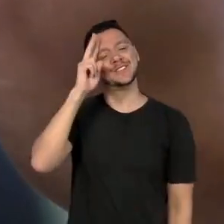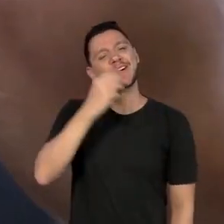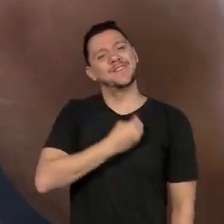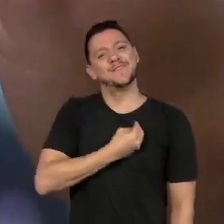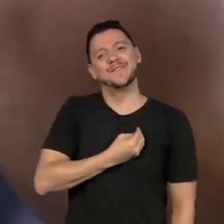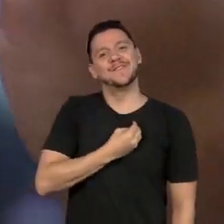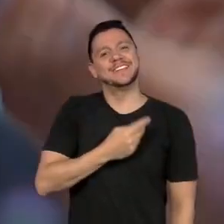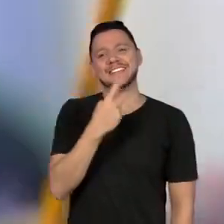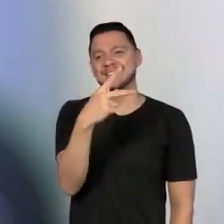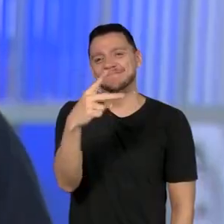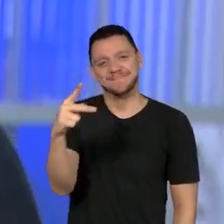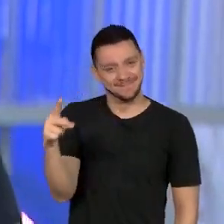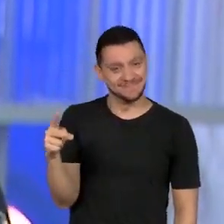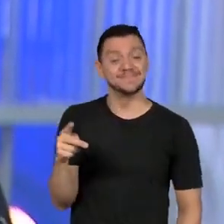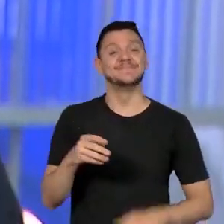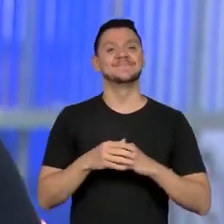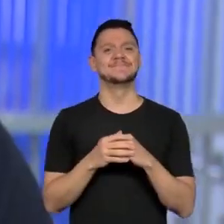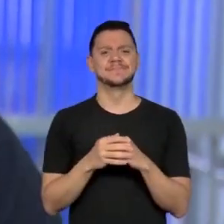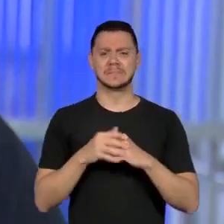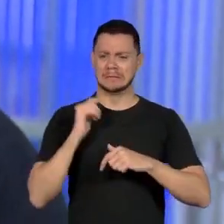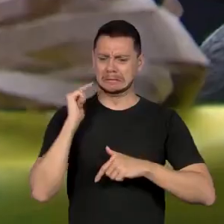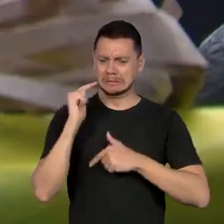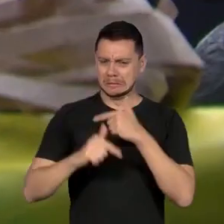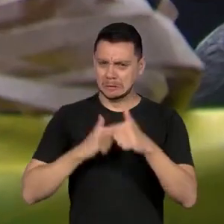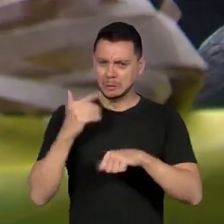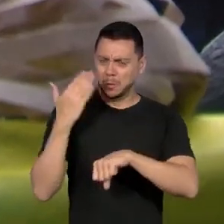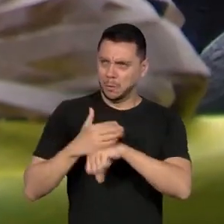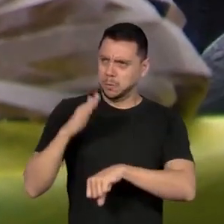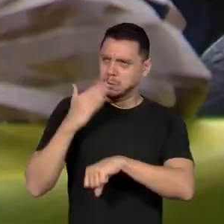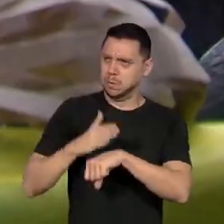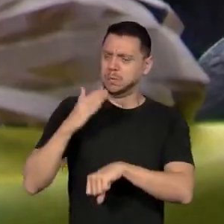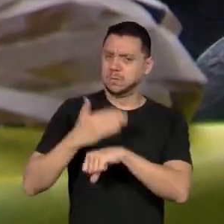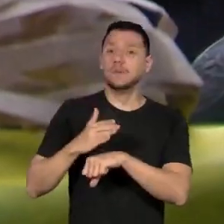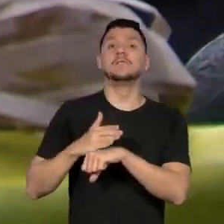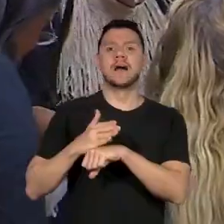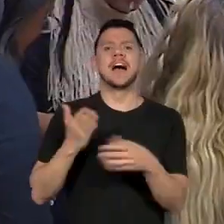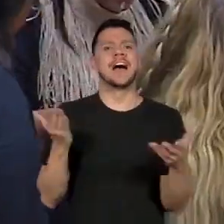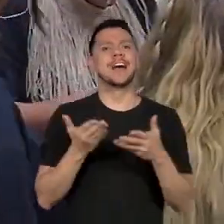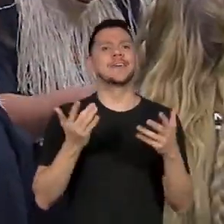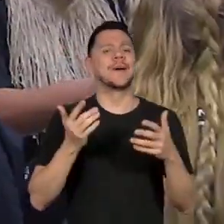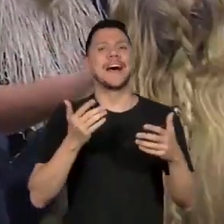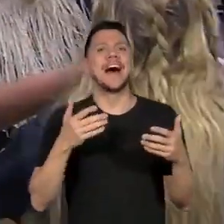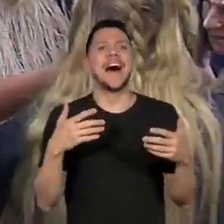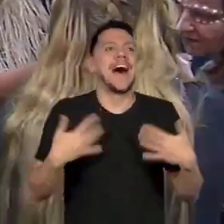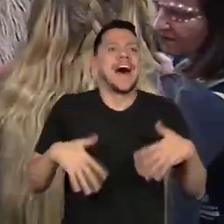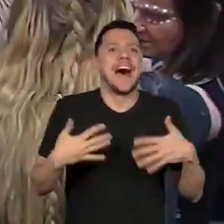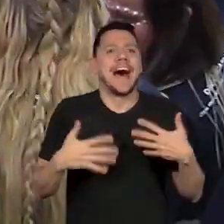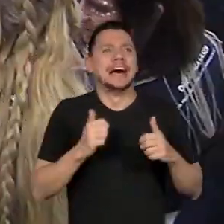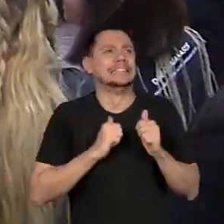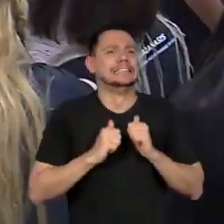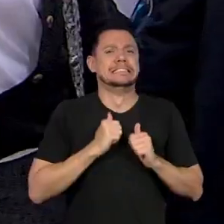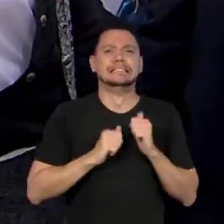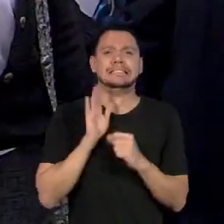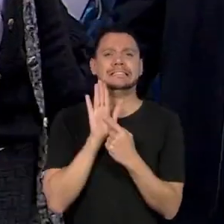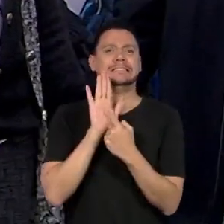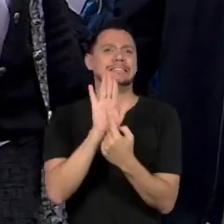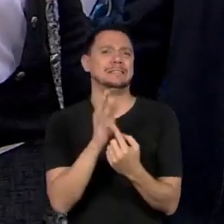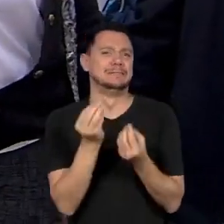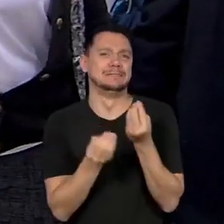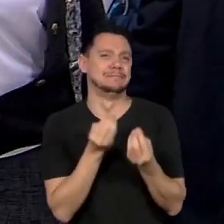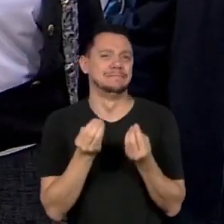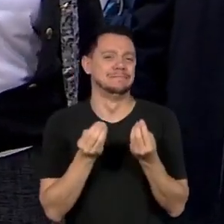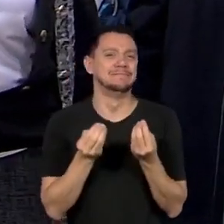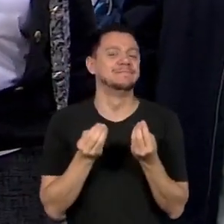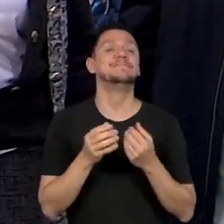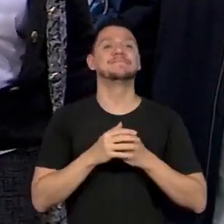Depois de um trabalhoso, mas divertido ensaio, os estudantes estão ansiosos com a sua apresentação. Gente, estou